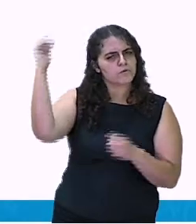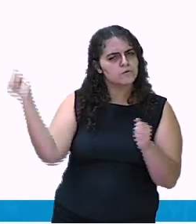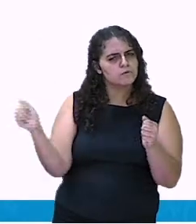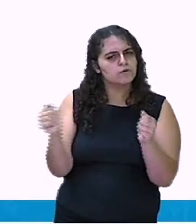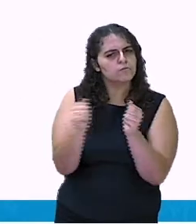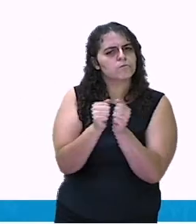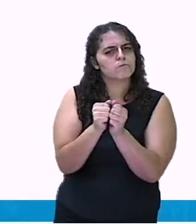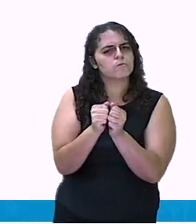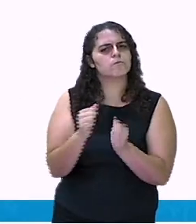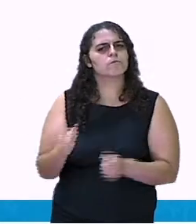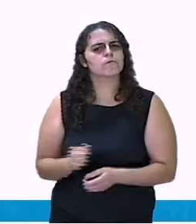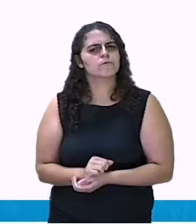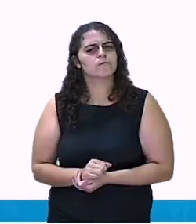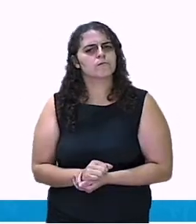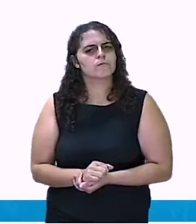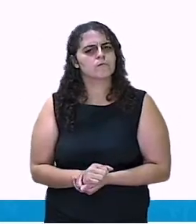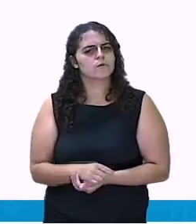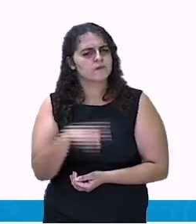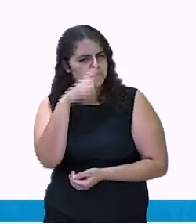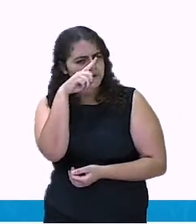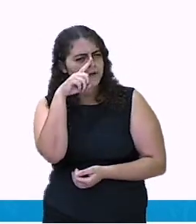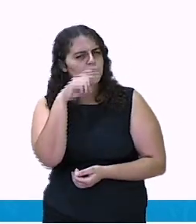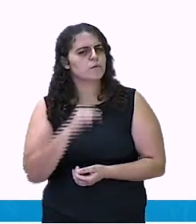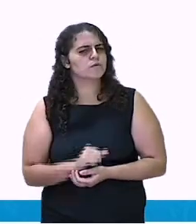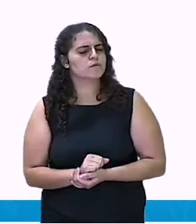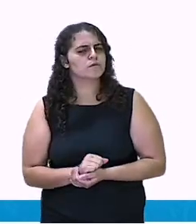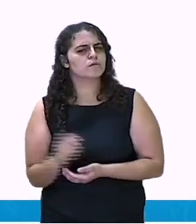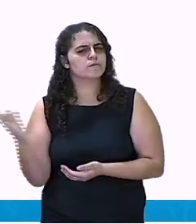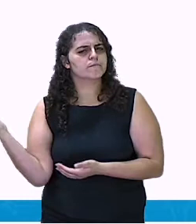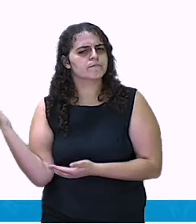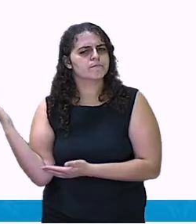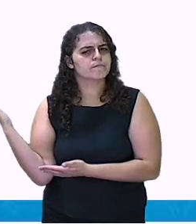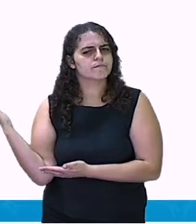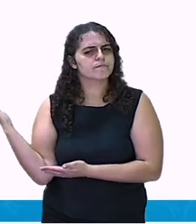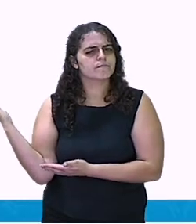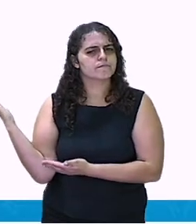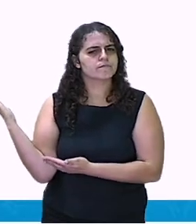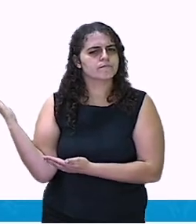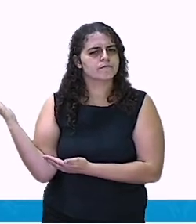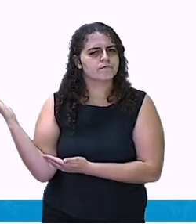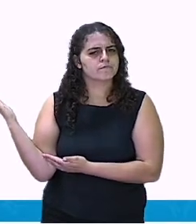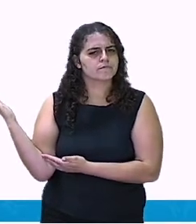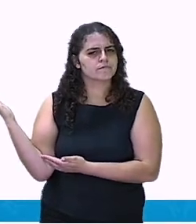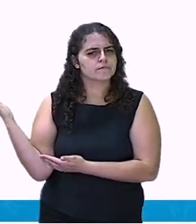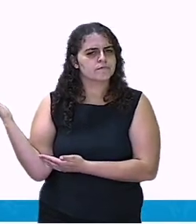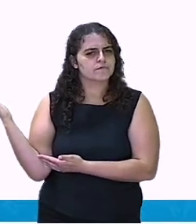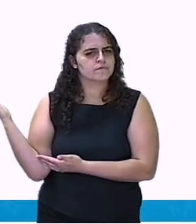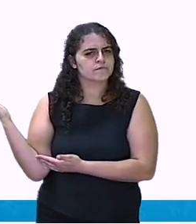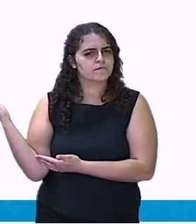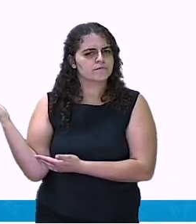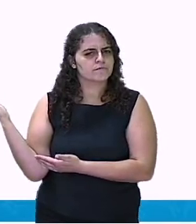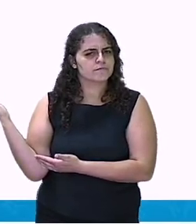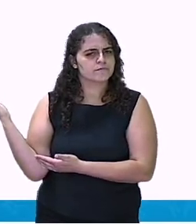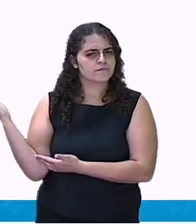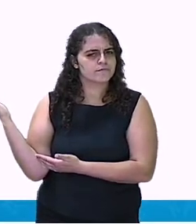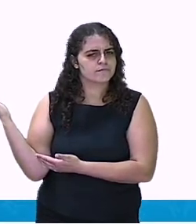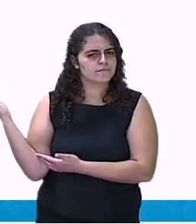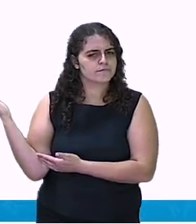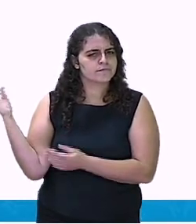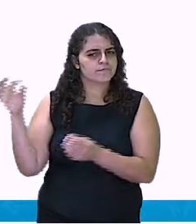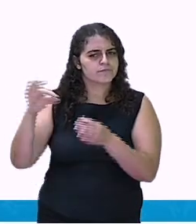oferece algum tipo de perigo para você. Não é mesmo? Vamos lá. O Brian disse que